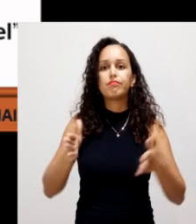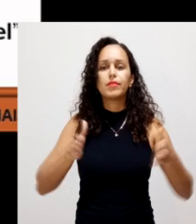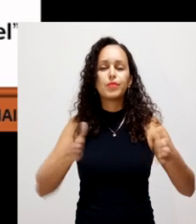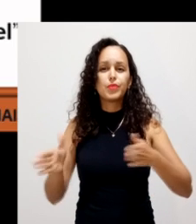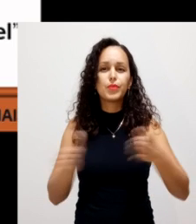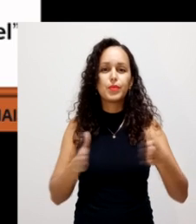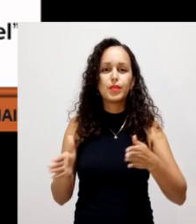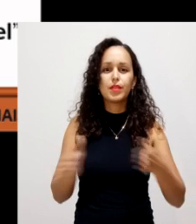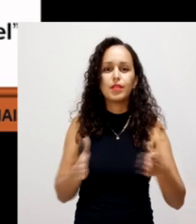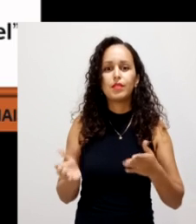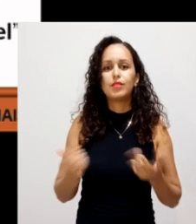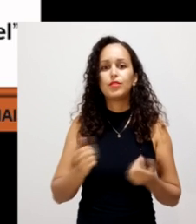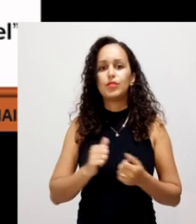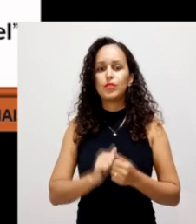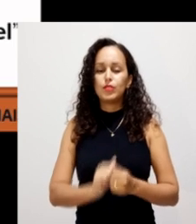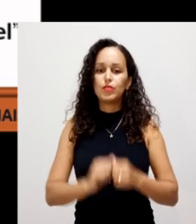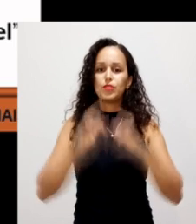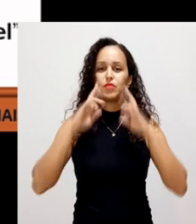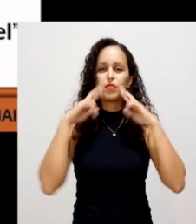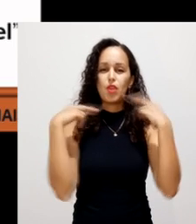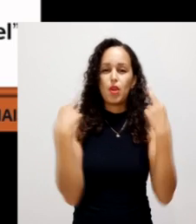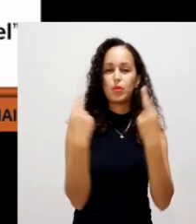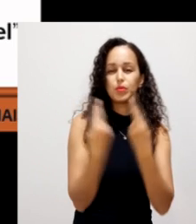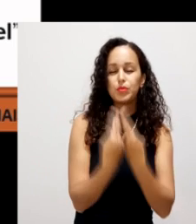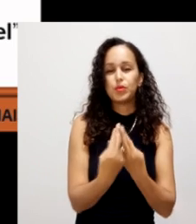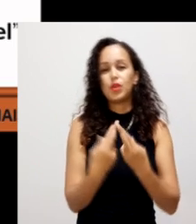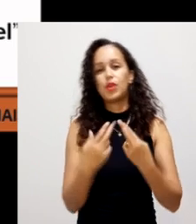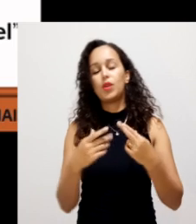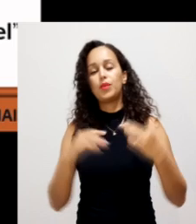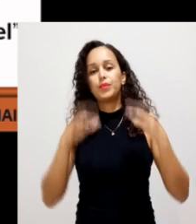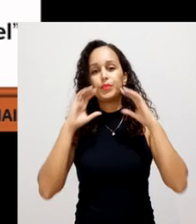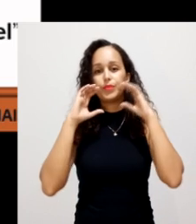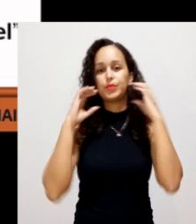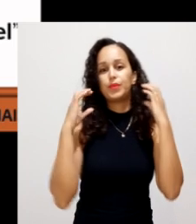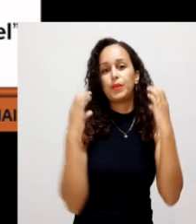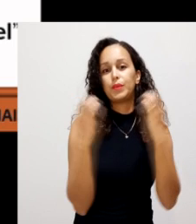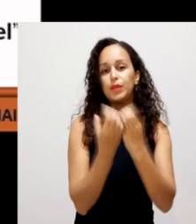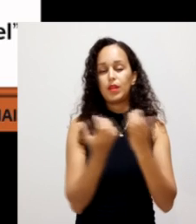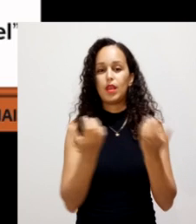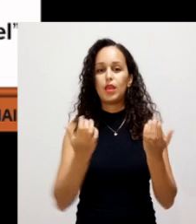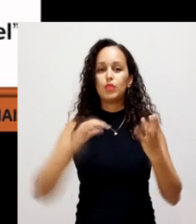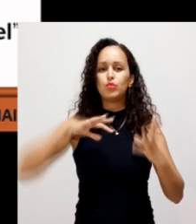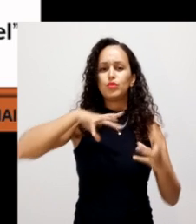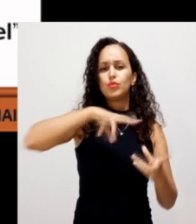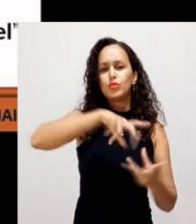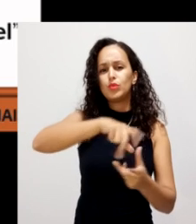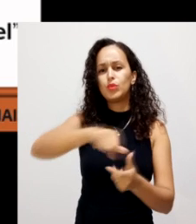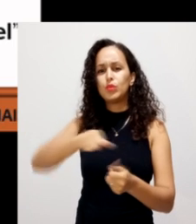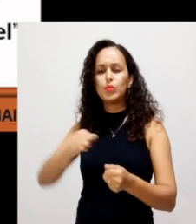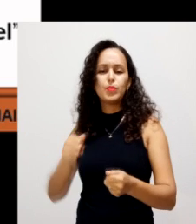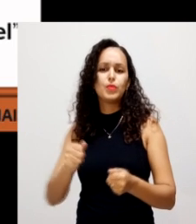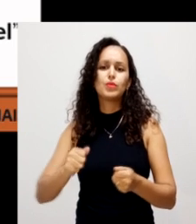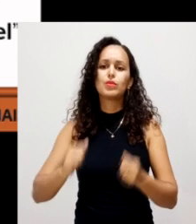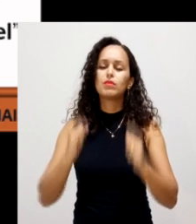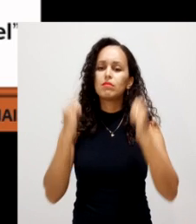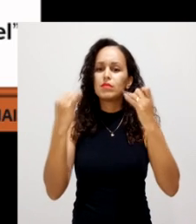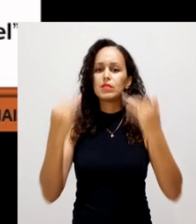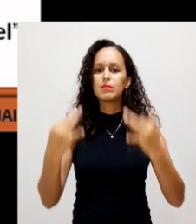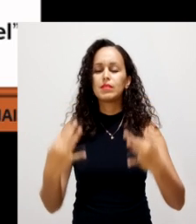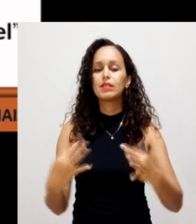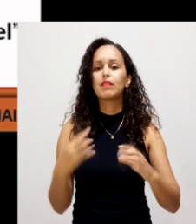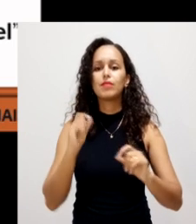Durante essa época, os fóruns, as conferências, as reuniões, né, e, às vezes, em caráter mundial, falavam-se sobre o